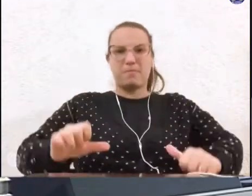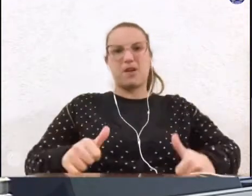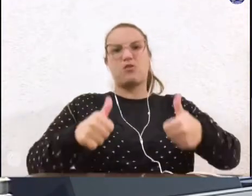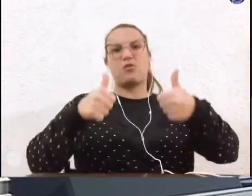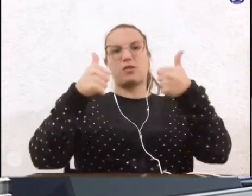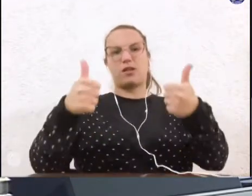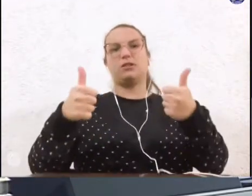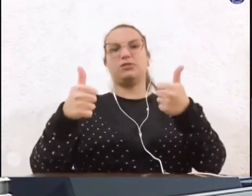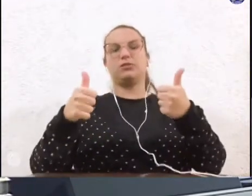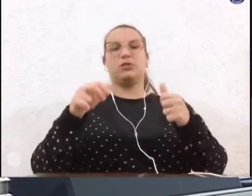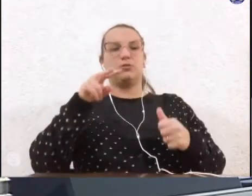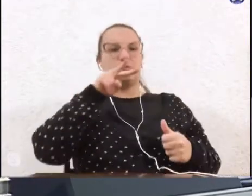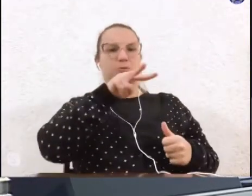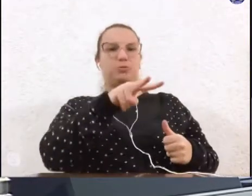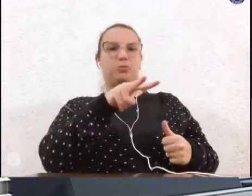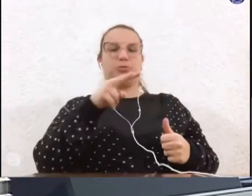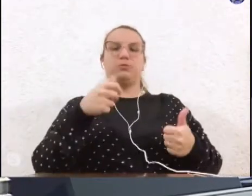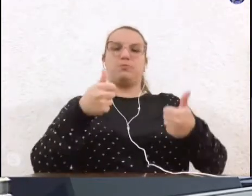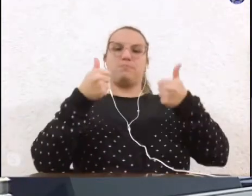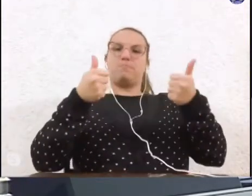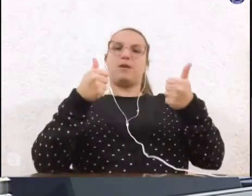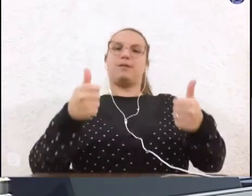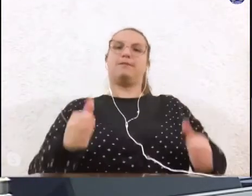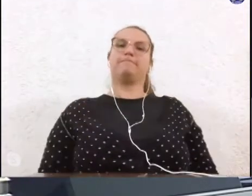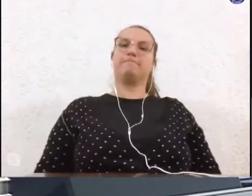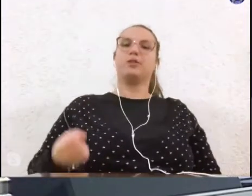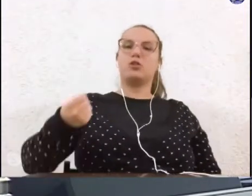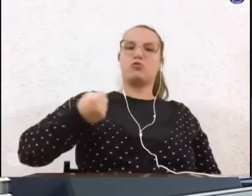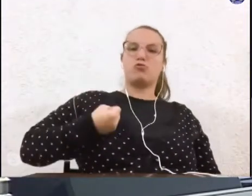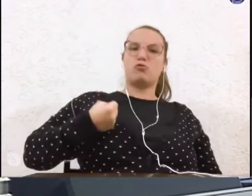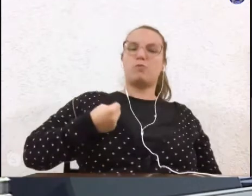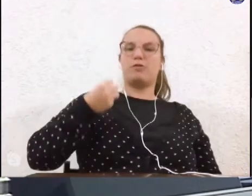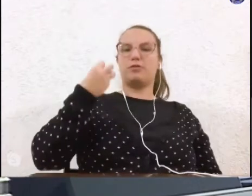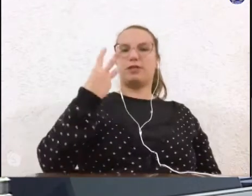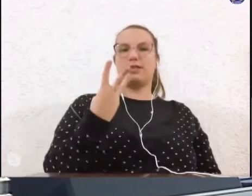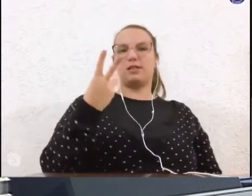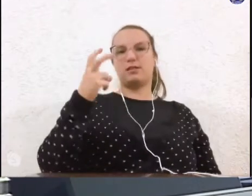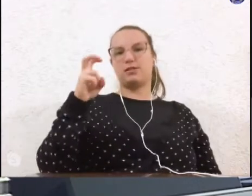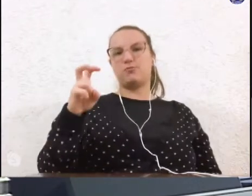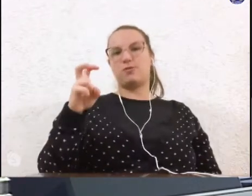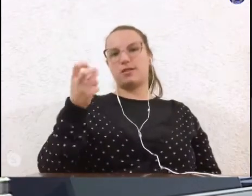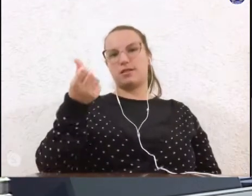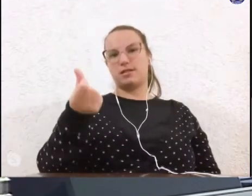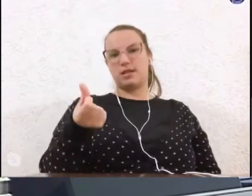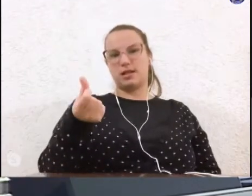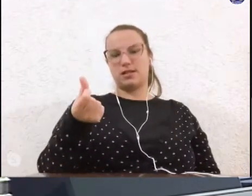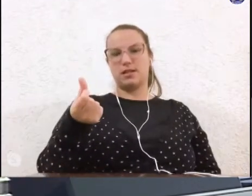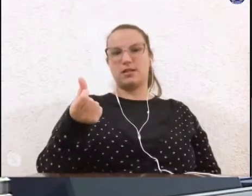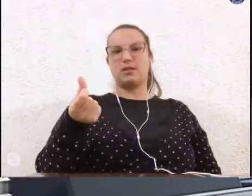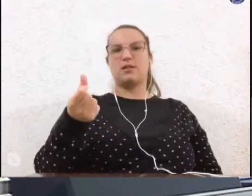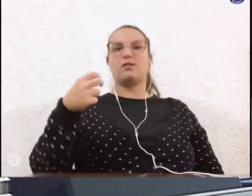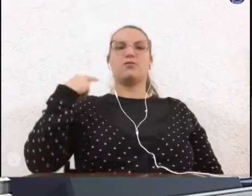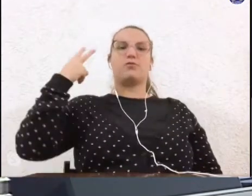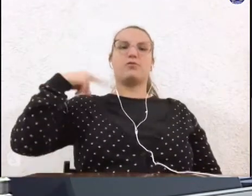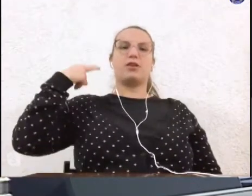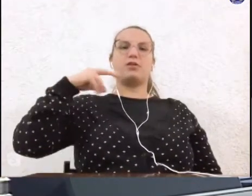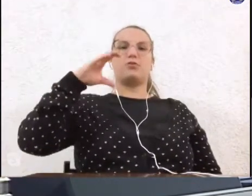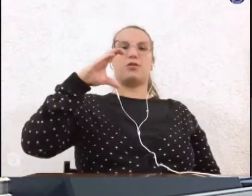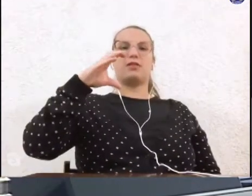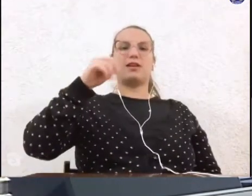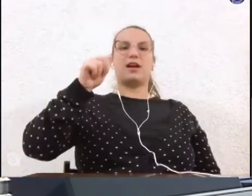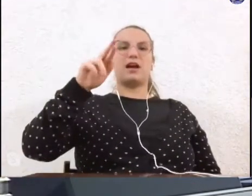o aspecto do bairro. Número 356 de autoria do vereador Carlos Trigo